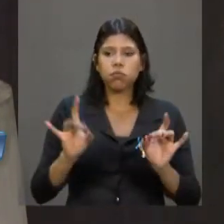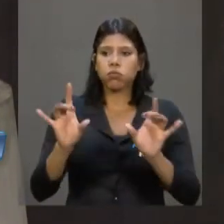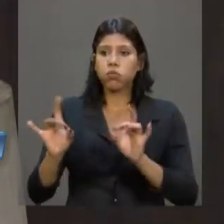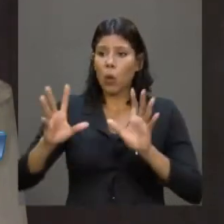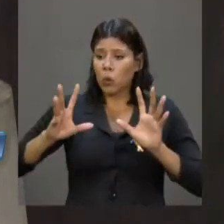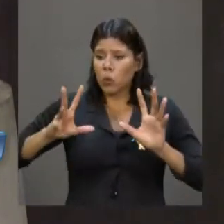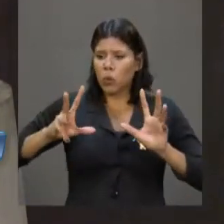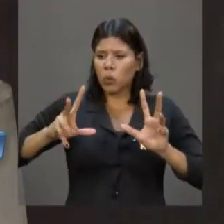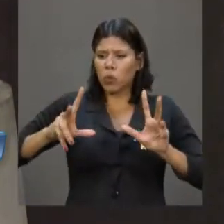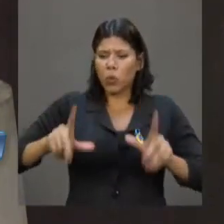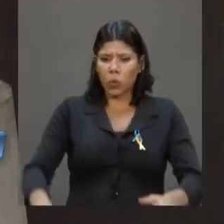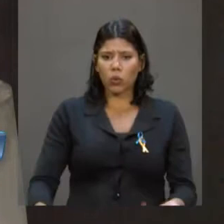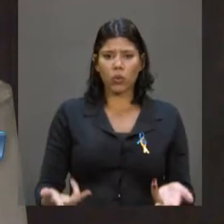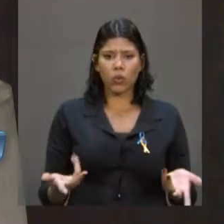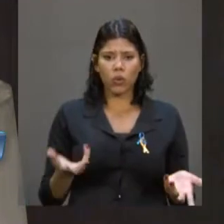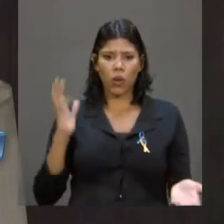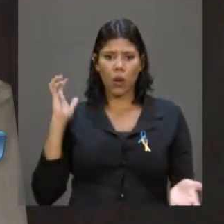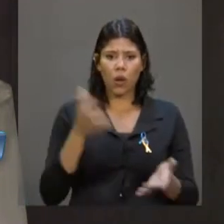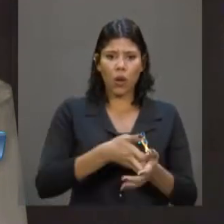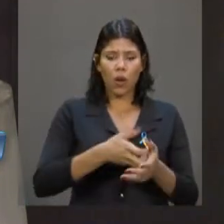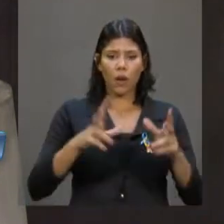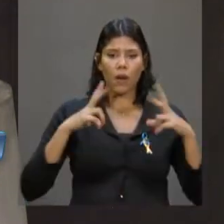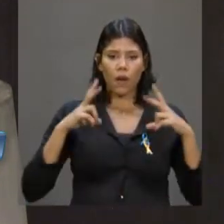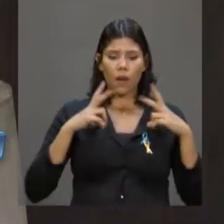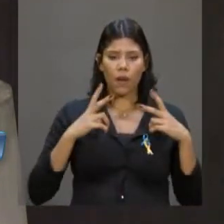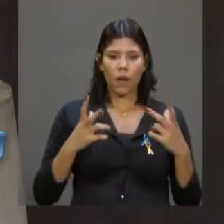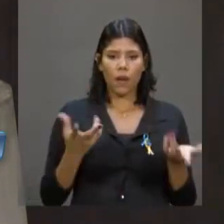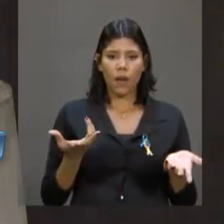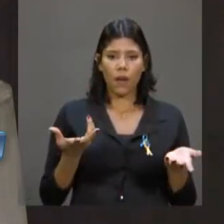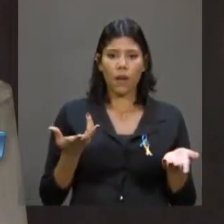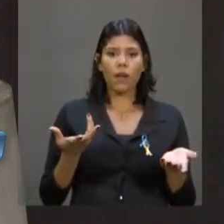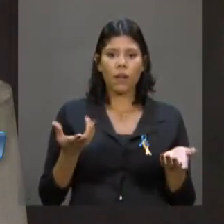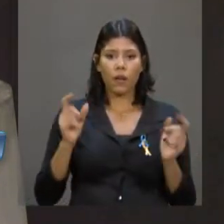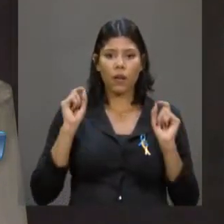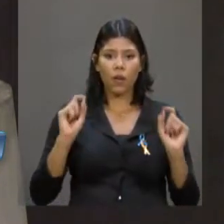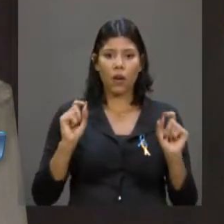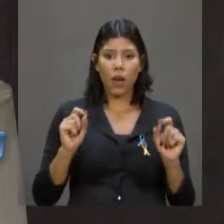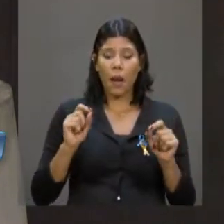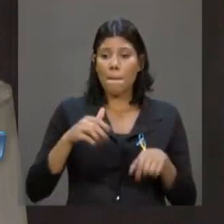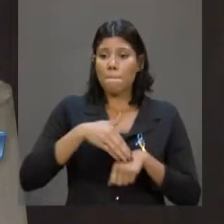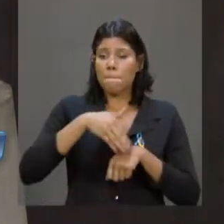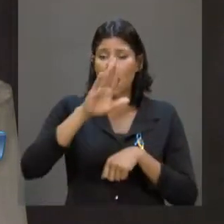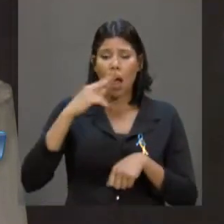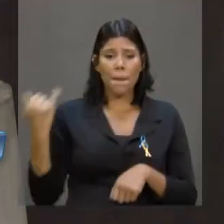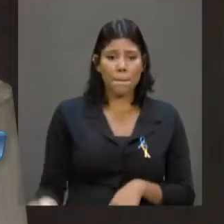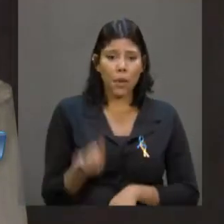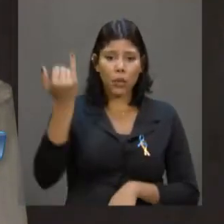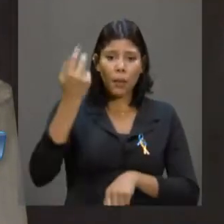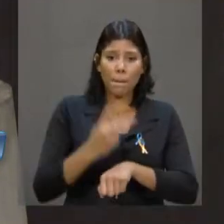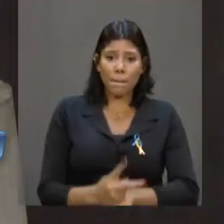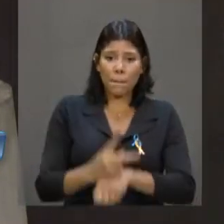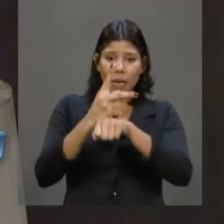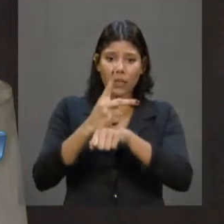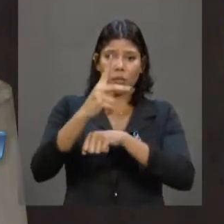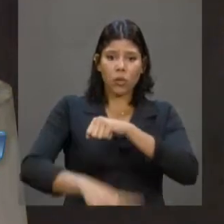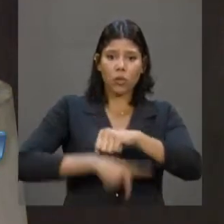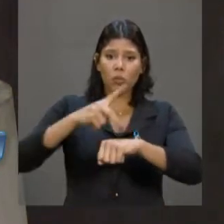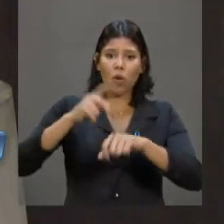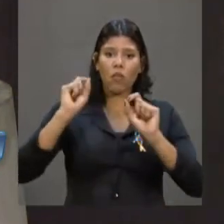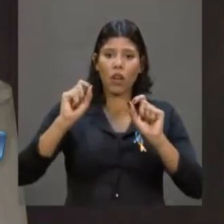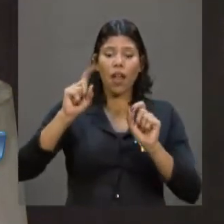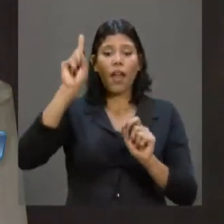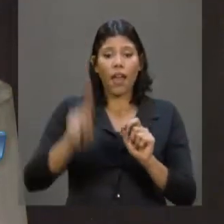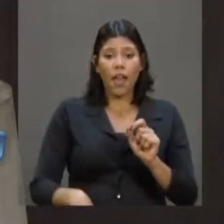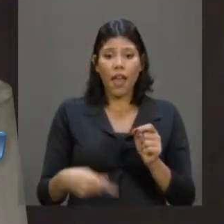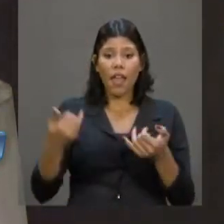aquele que é um dos patrimônios mais importantes para um povo, que são os dados do seu